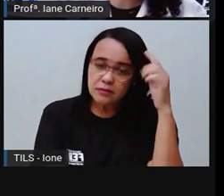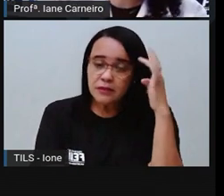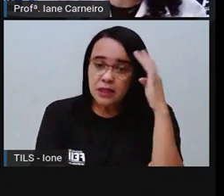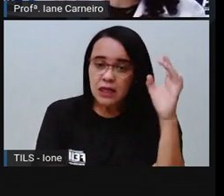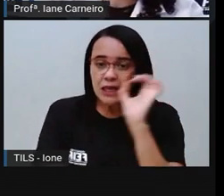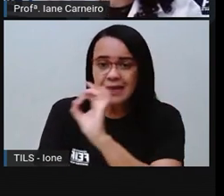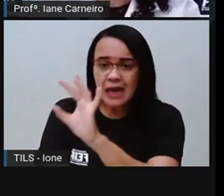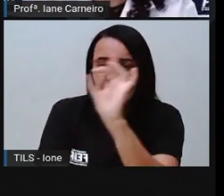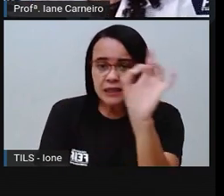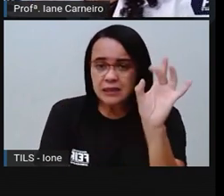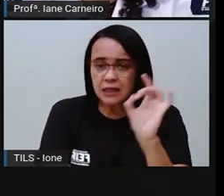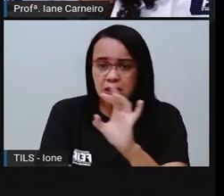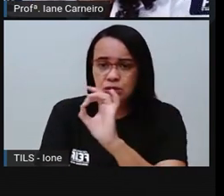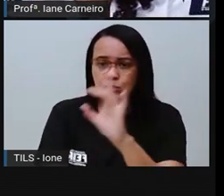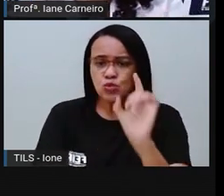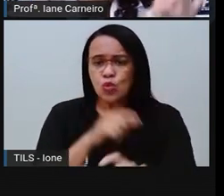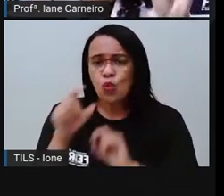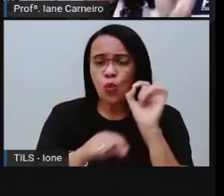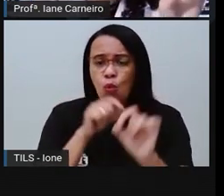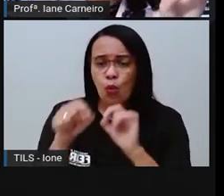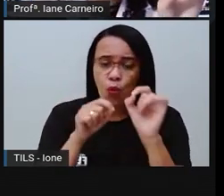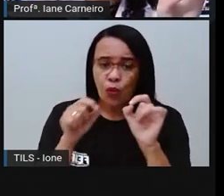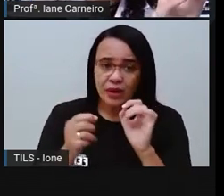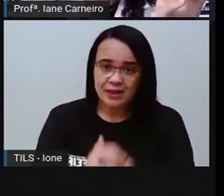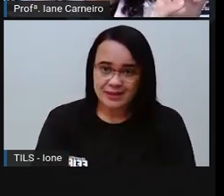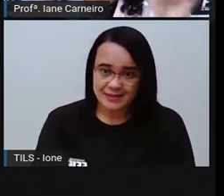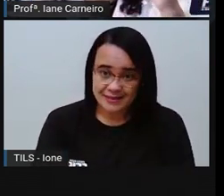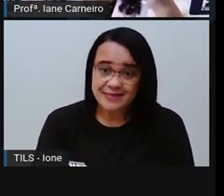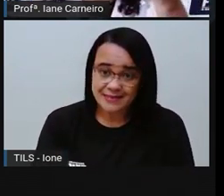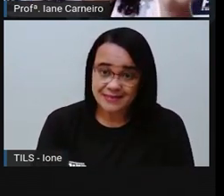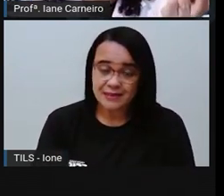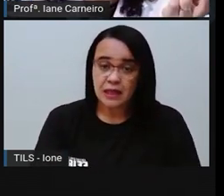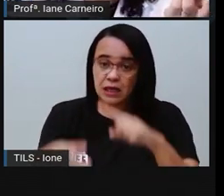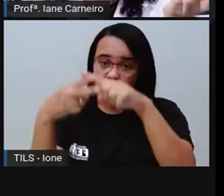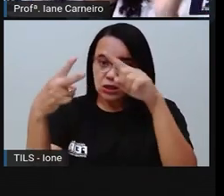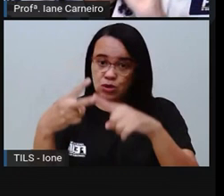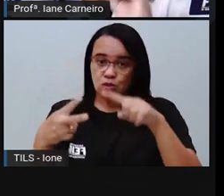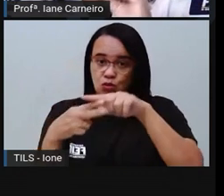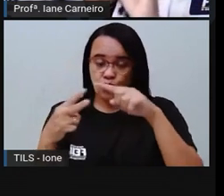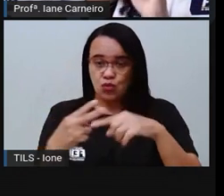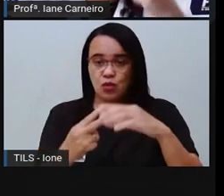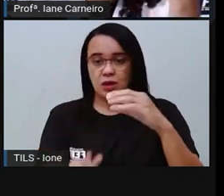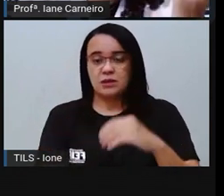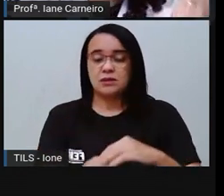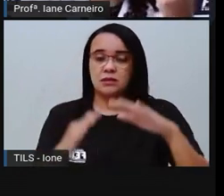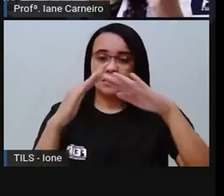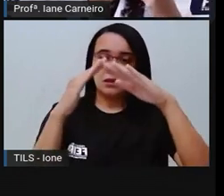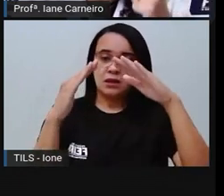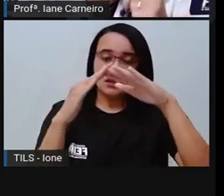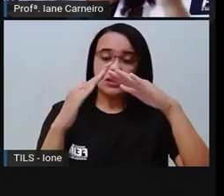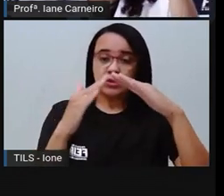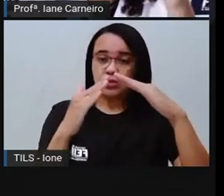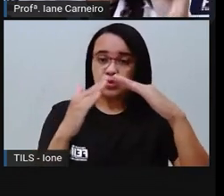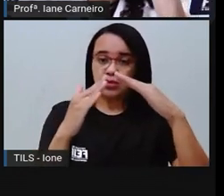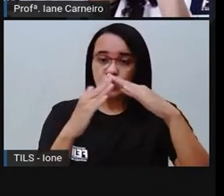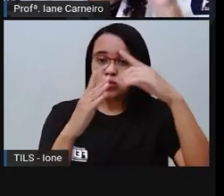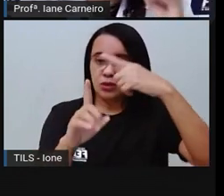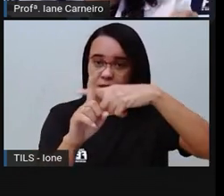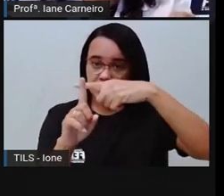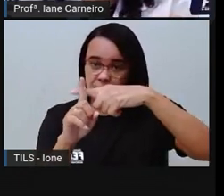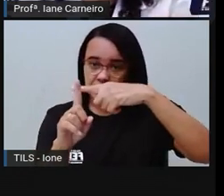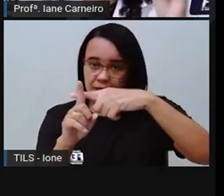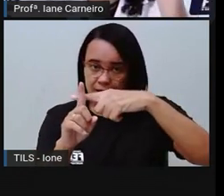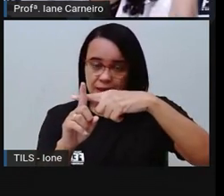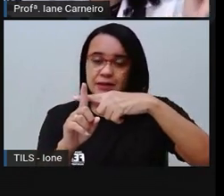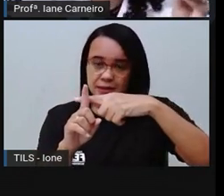cada um desses espaços. Então, aqui a PRO colocou as duas igrejas, né? Lembrando para vocês que não é porque são igrejas que vão ter as